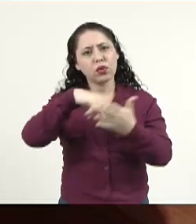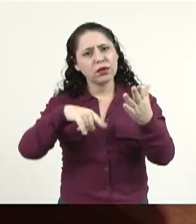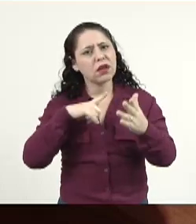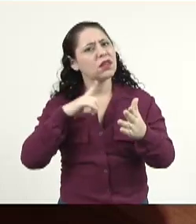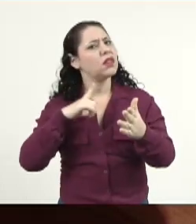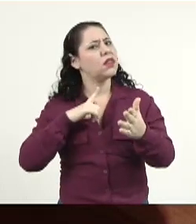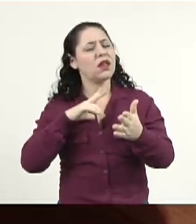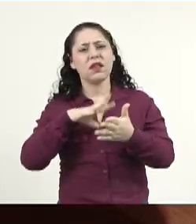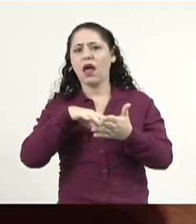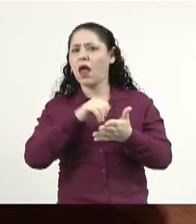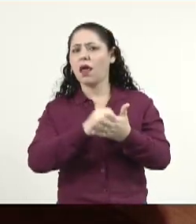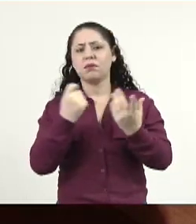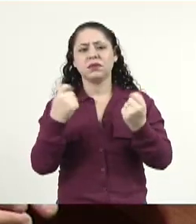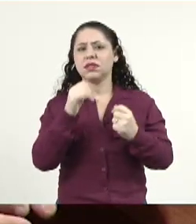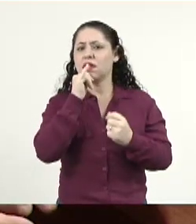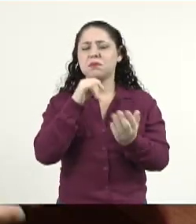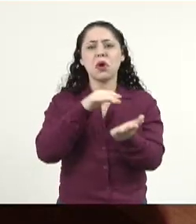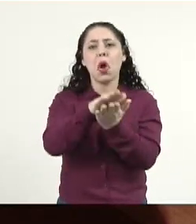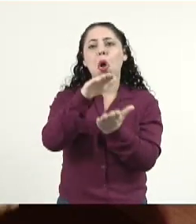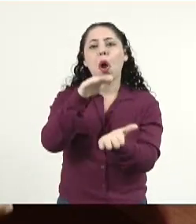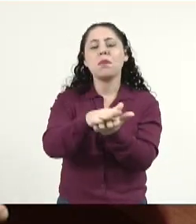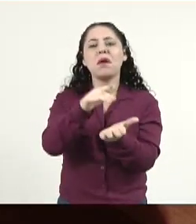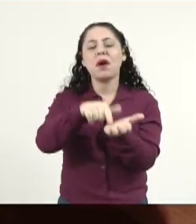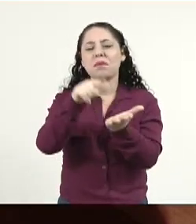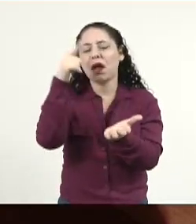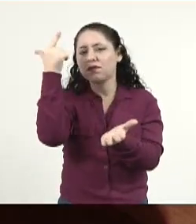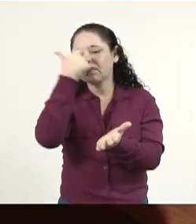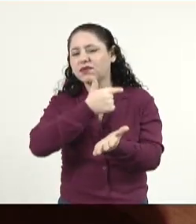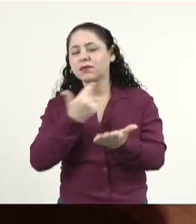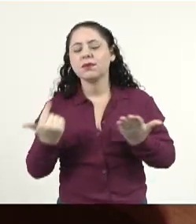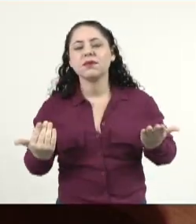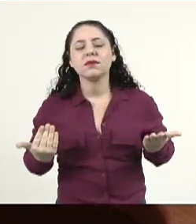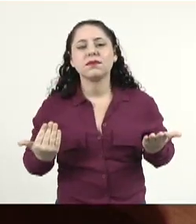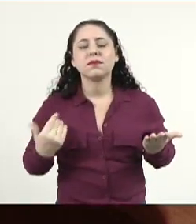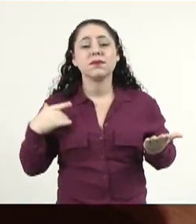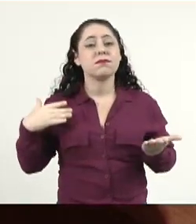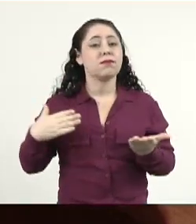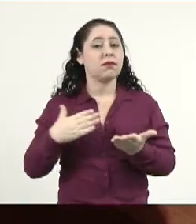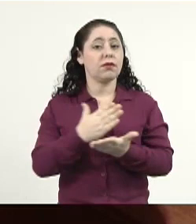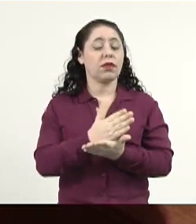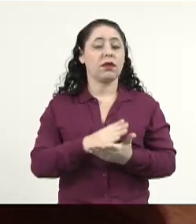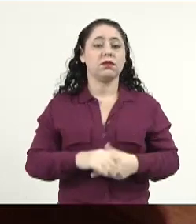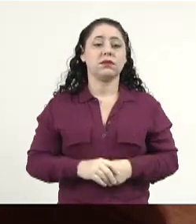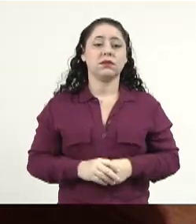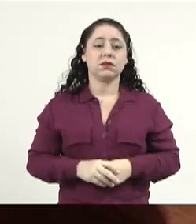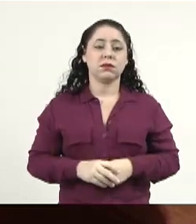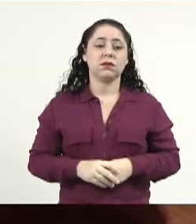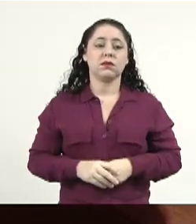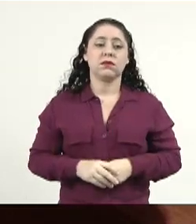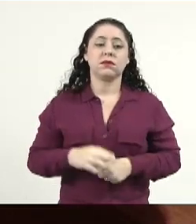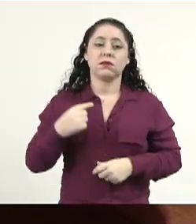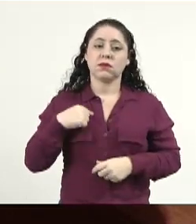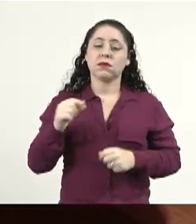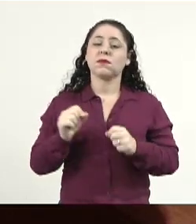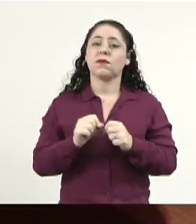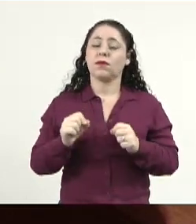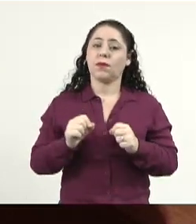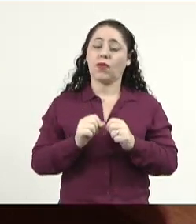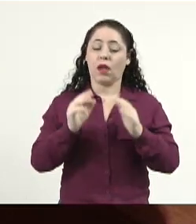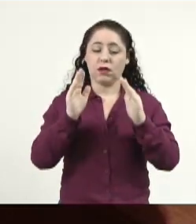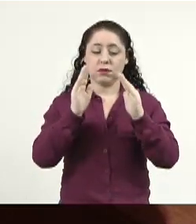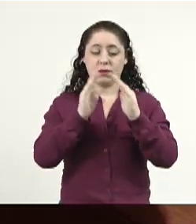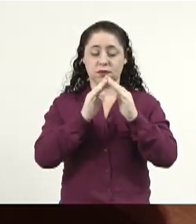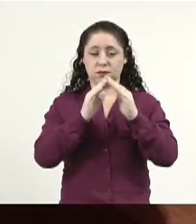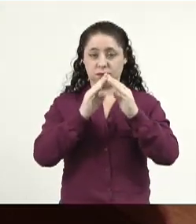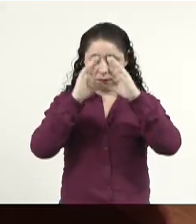que ter validade, não tem que ter cópia de um documento para poder ser aprovado. Então, eu passei para a Casa Civil, para o